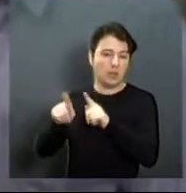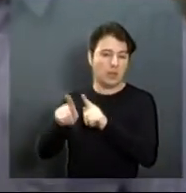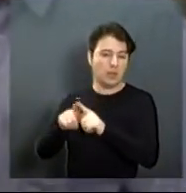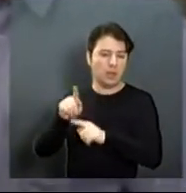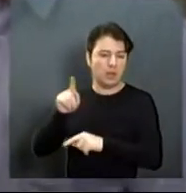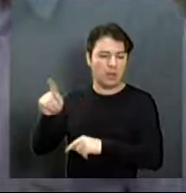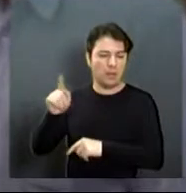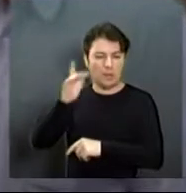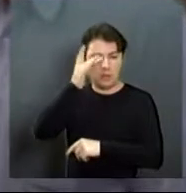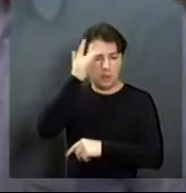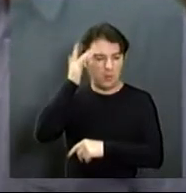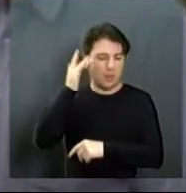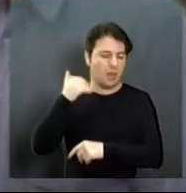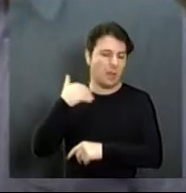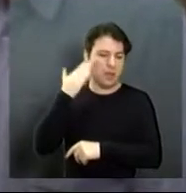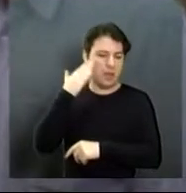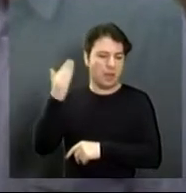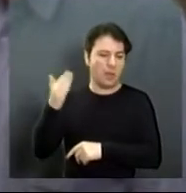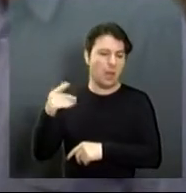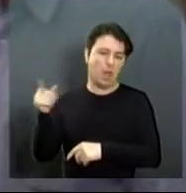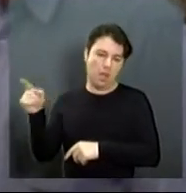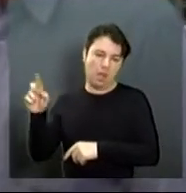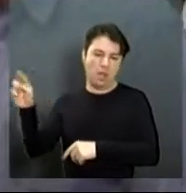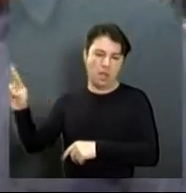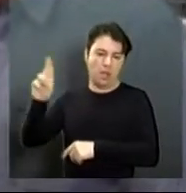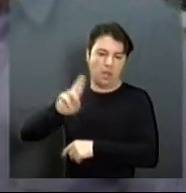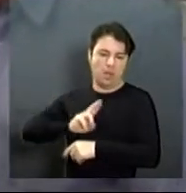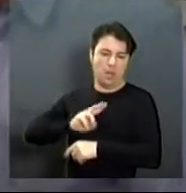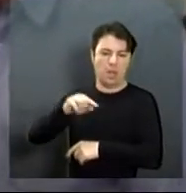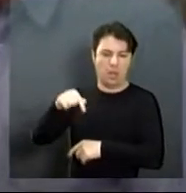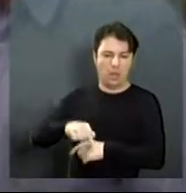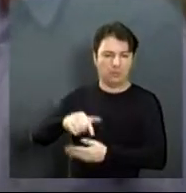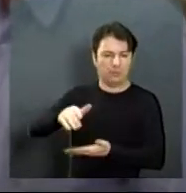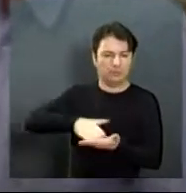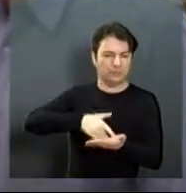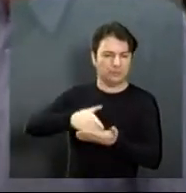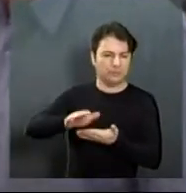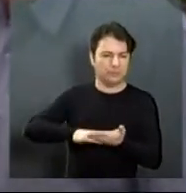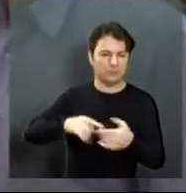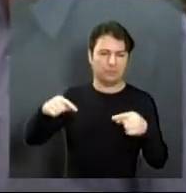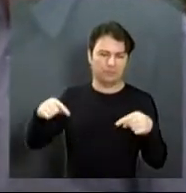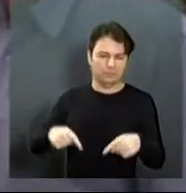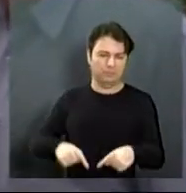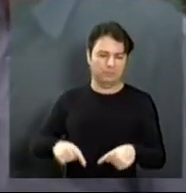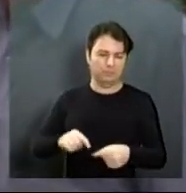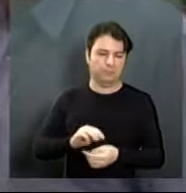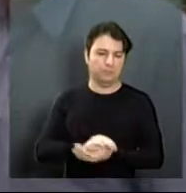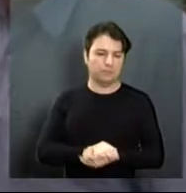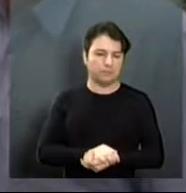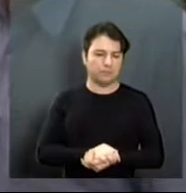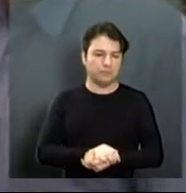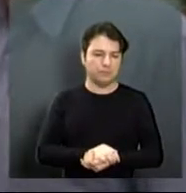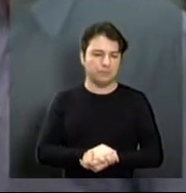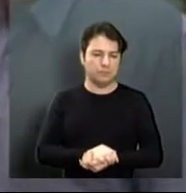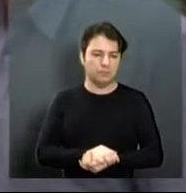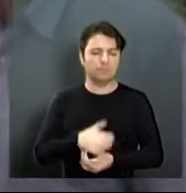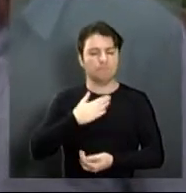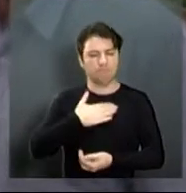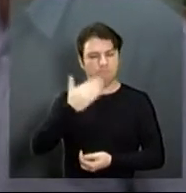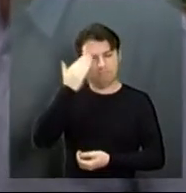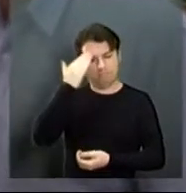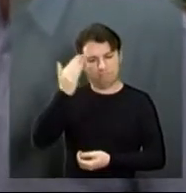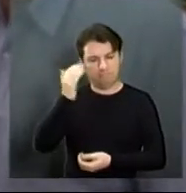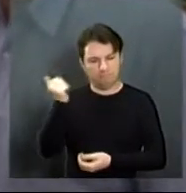Edinho por mais uma indicação atendida e quem ganha aqui são os munícipes que trapegam diariamente aqui pelo local. Fica aqui, meu, muito